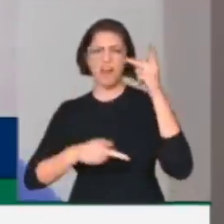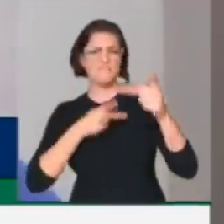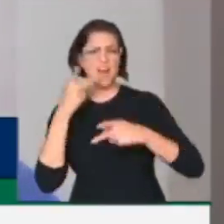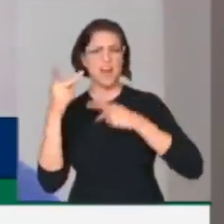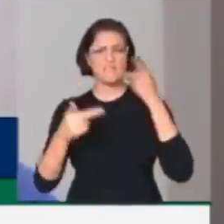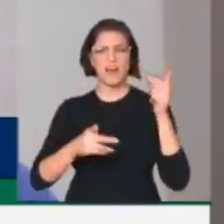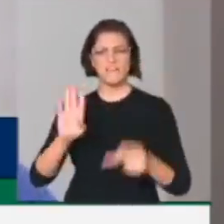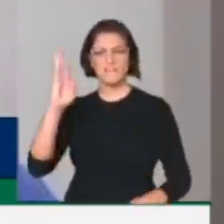rede nacional. Obrigado, presidente.